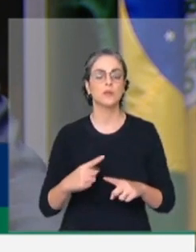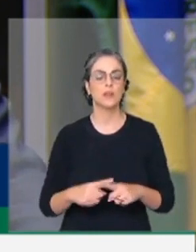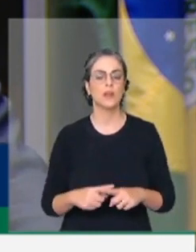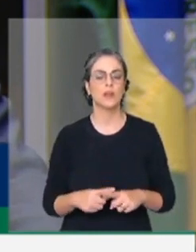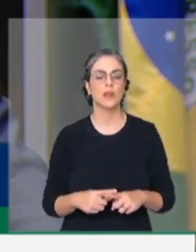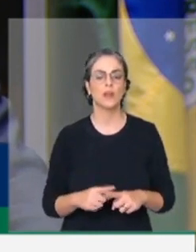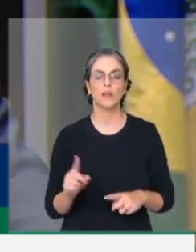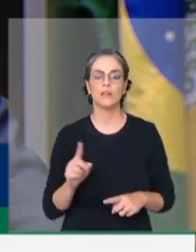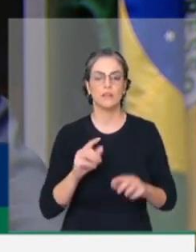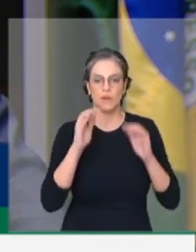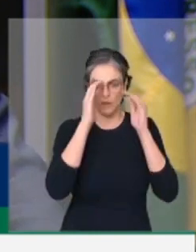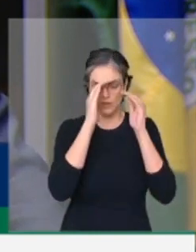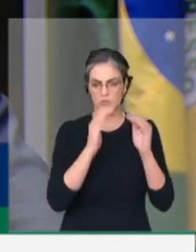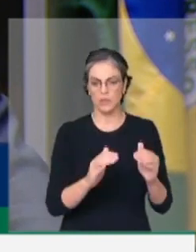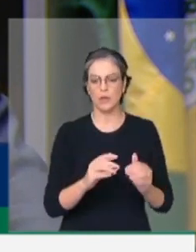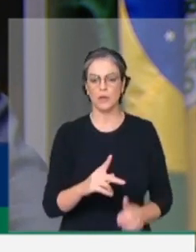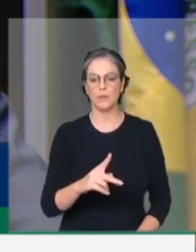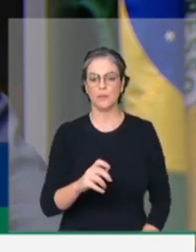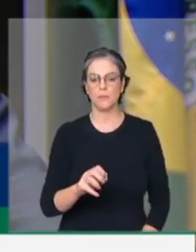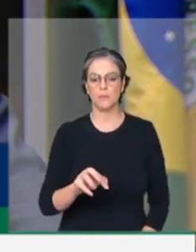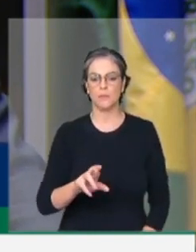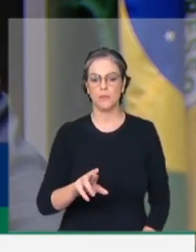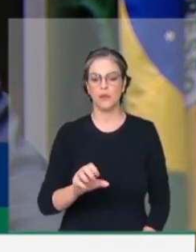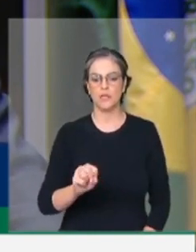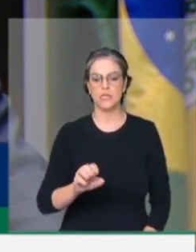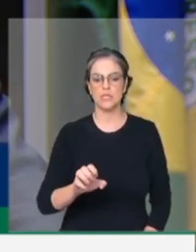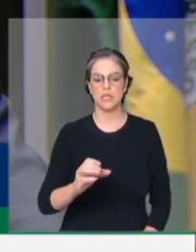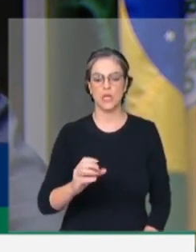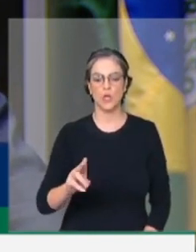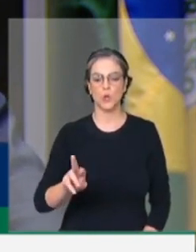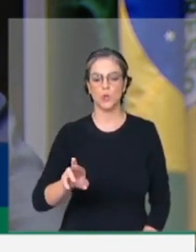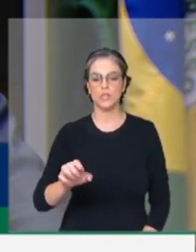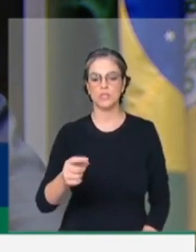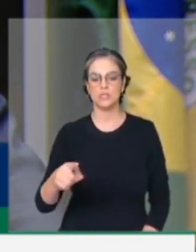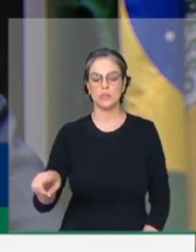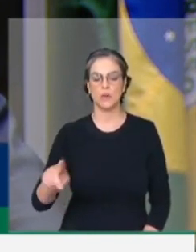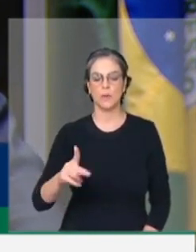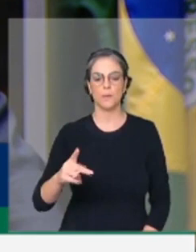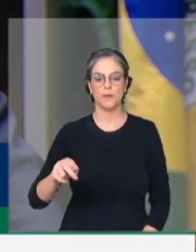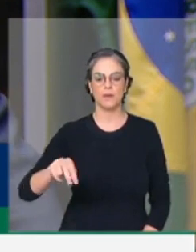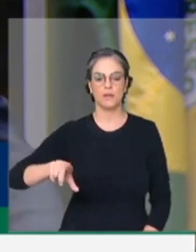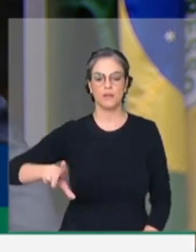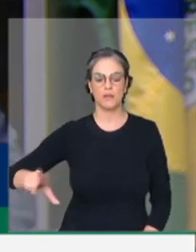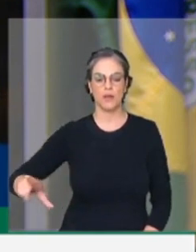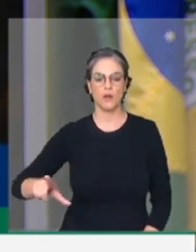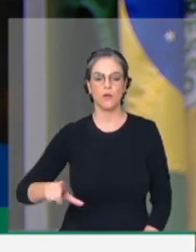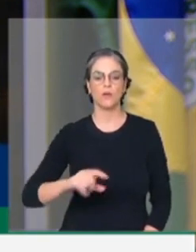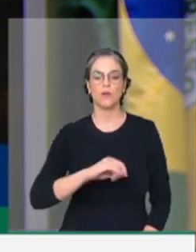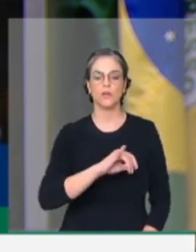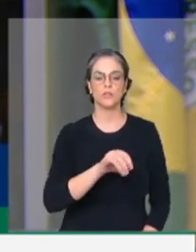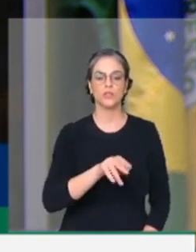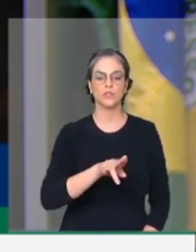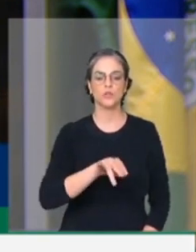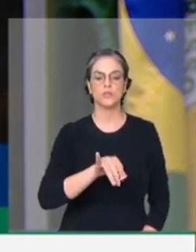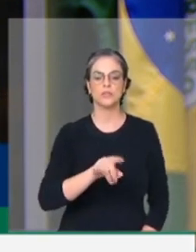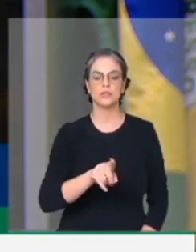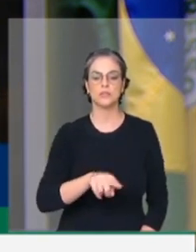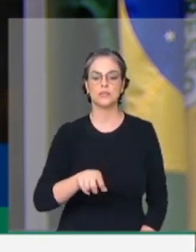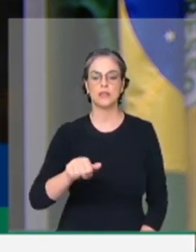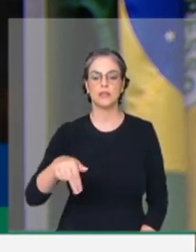da persecução penal, feriram o princípio do juiz natural. A nossa persecução penal